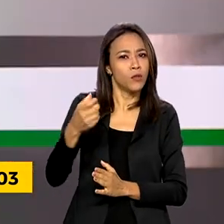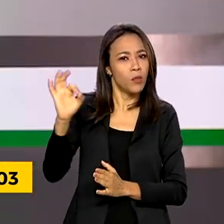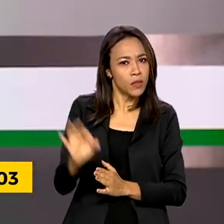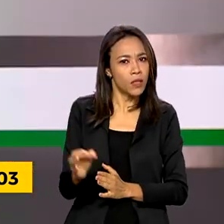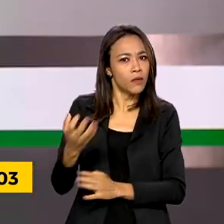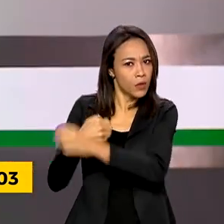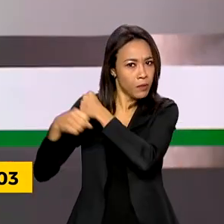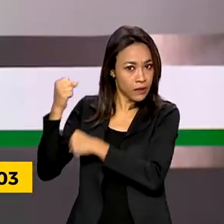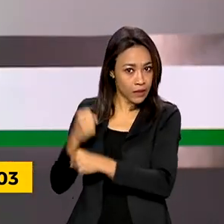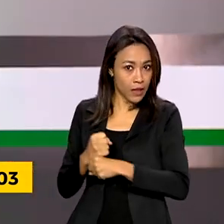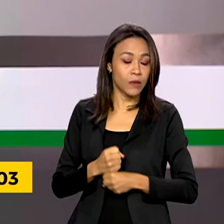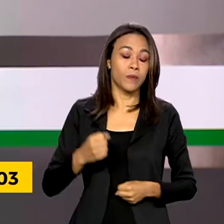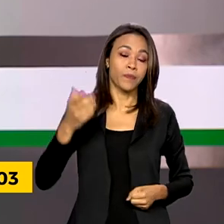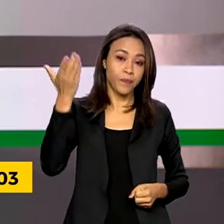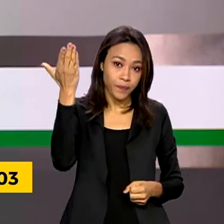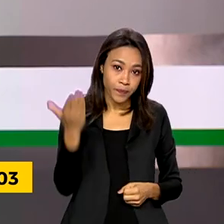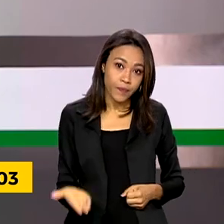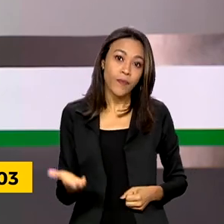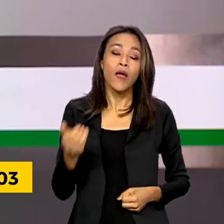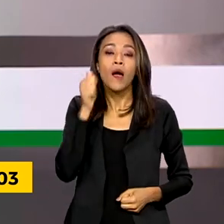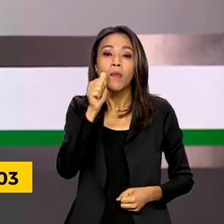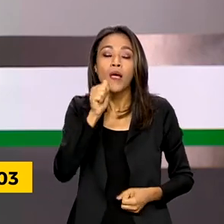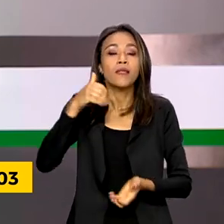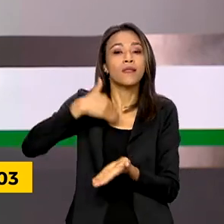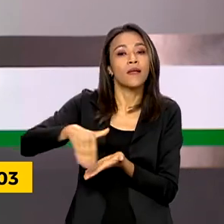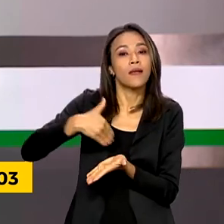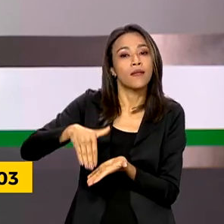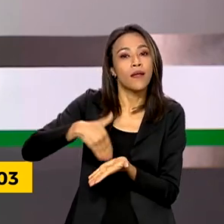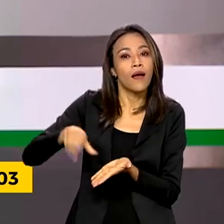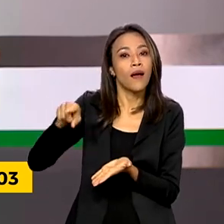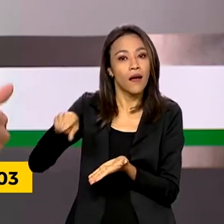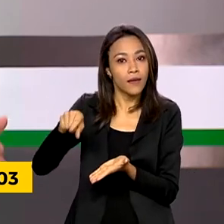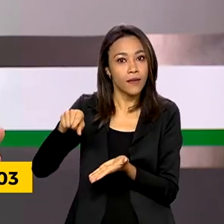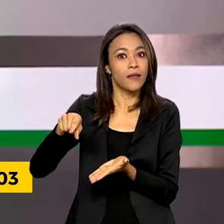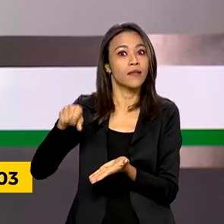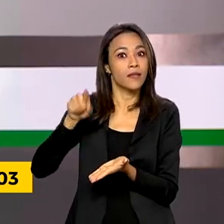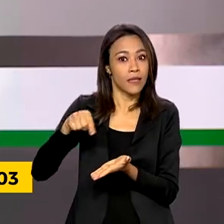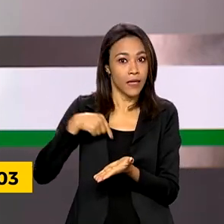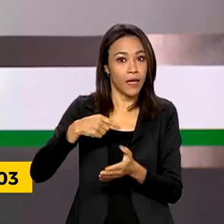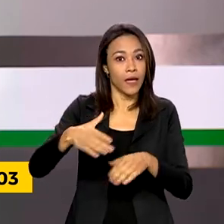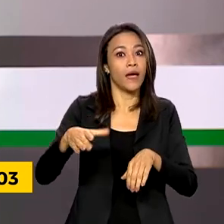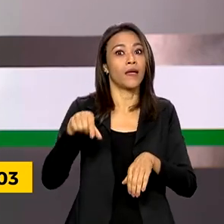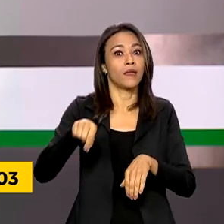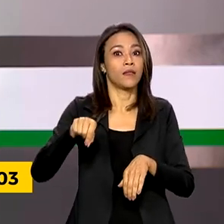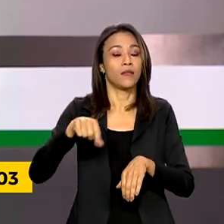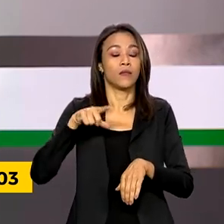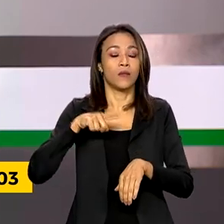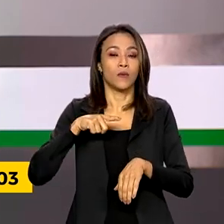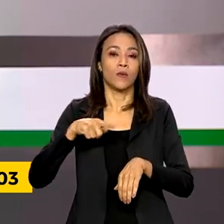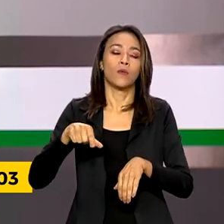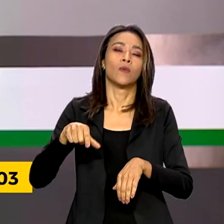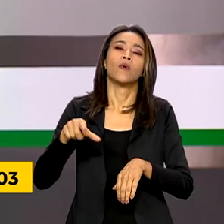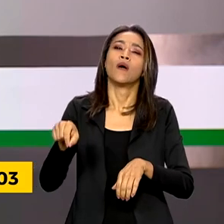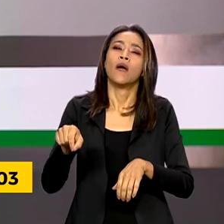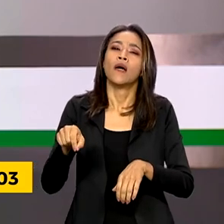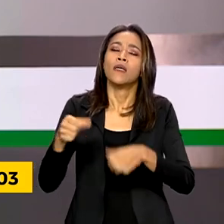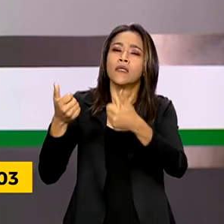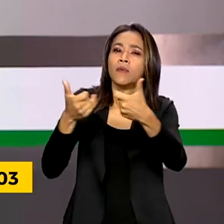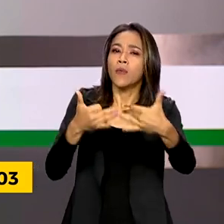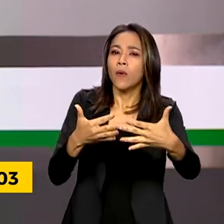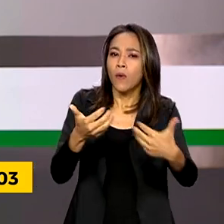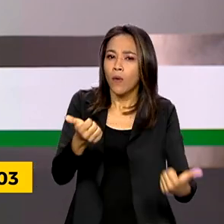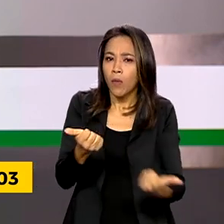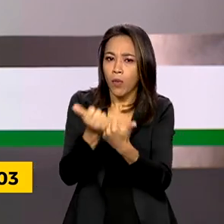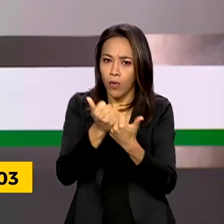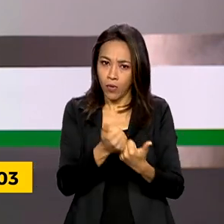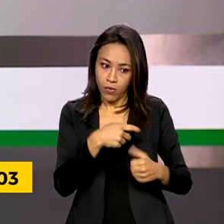Escorel de Moraes, secretária de Europa e América do Norte do Ministério de Relações Exteriores, destacou o apoio do Reino